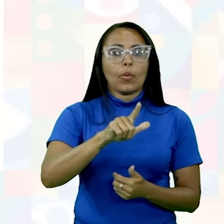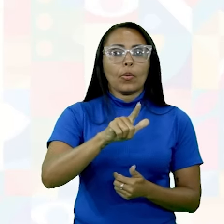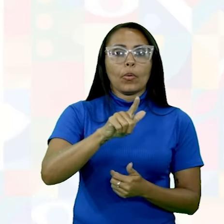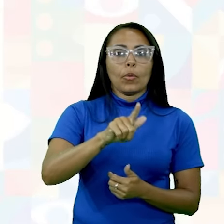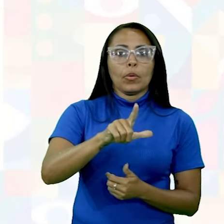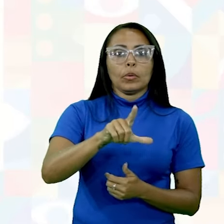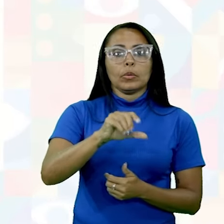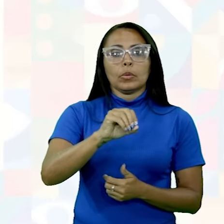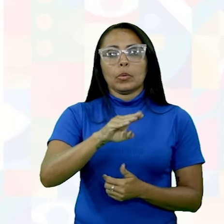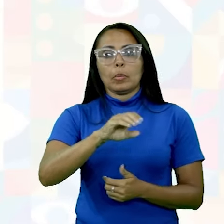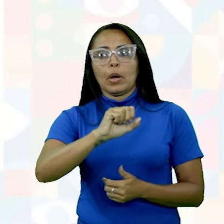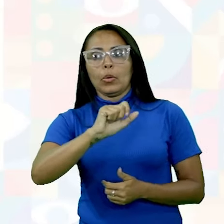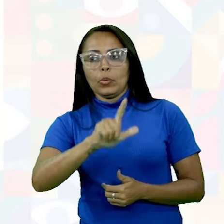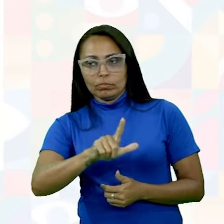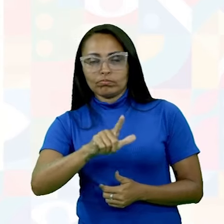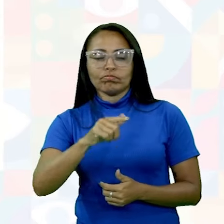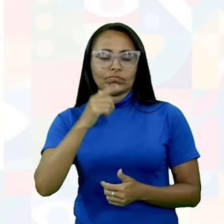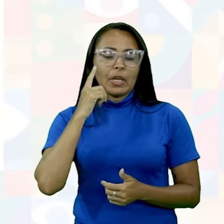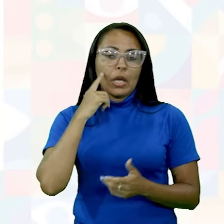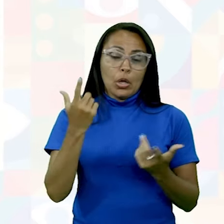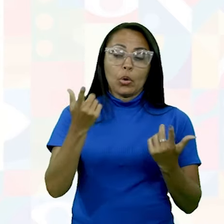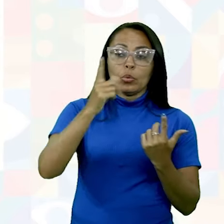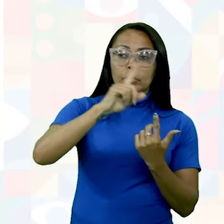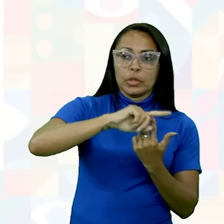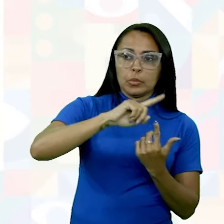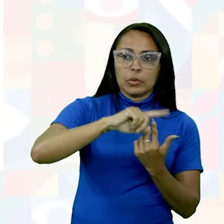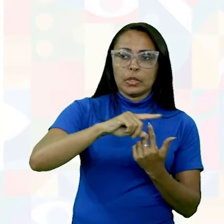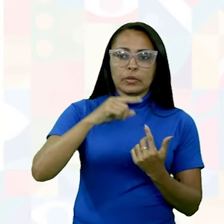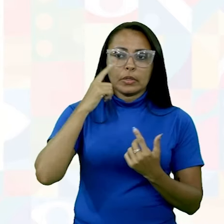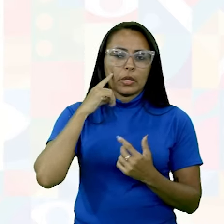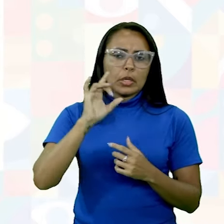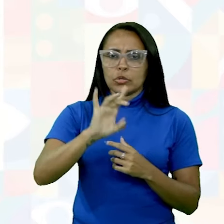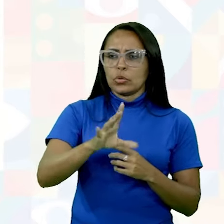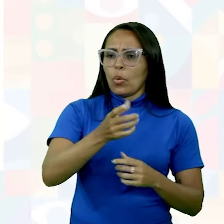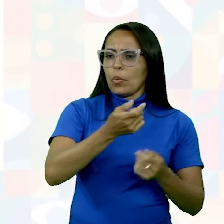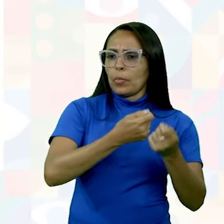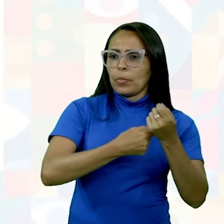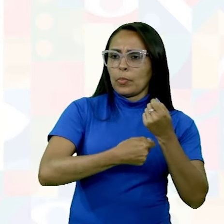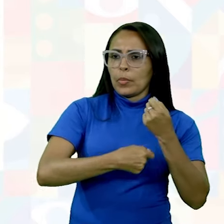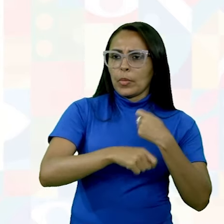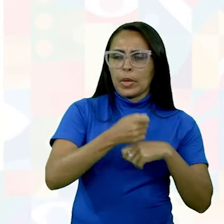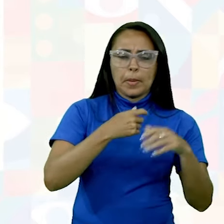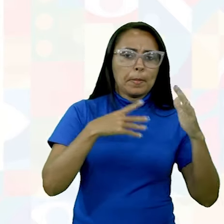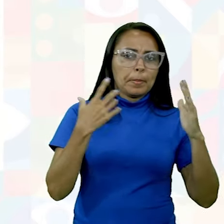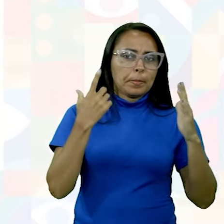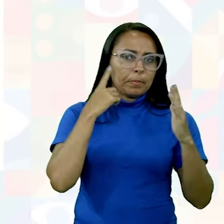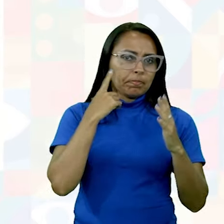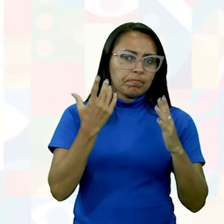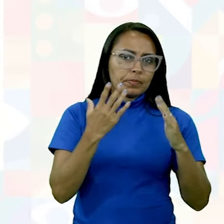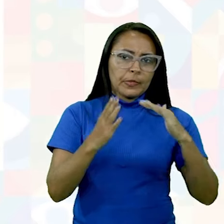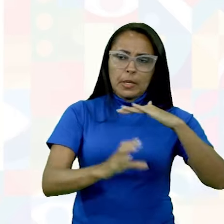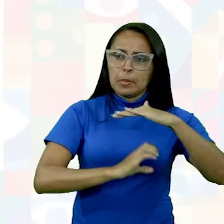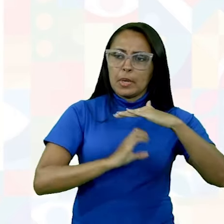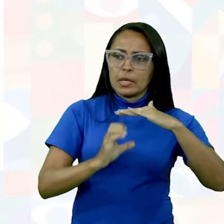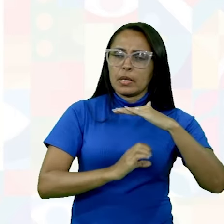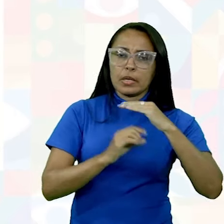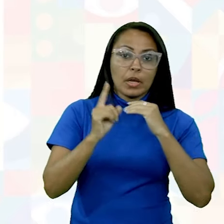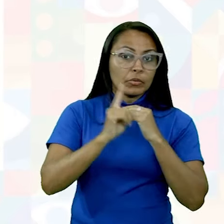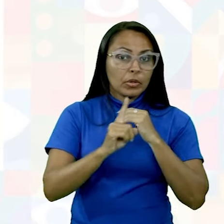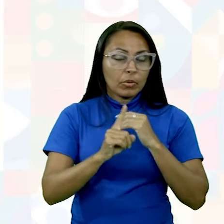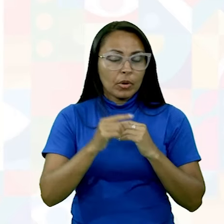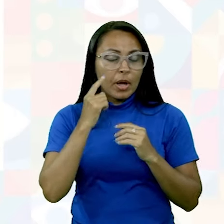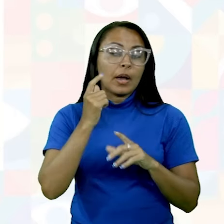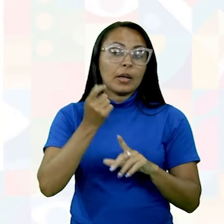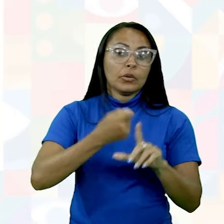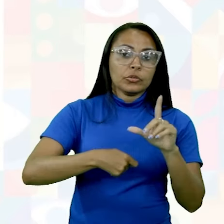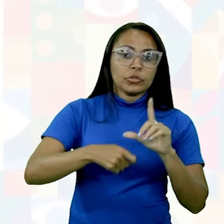Ou seja, mostrando que a logística não é só empresarial, não é só no âmbito local ou nacional. A logística